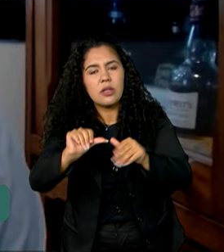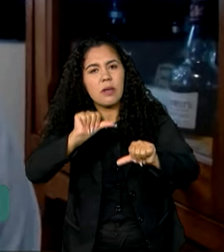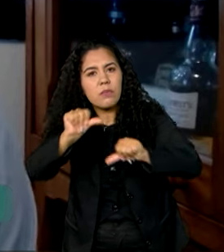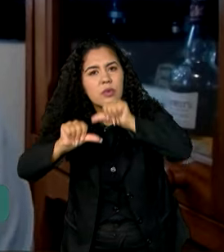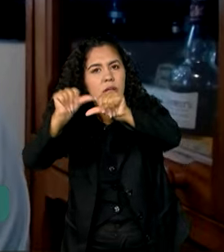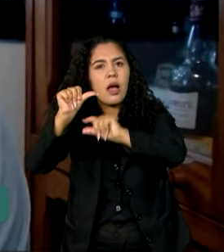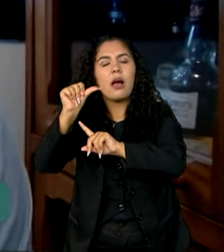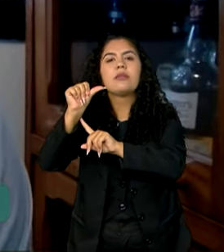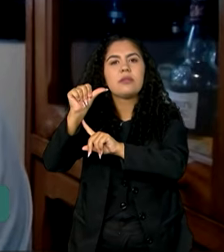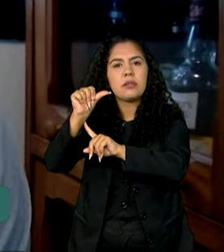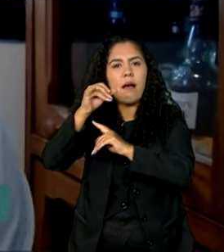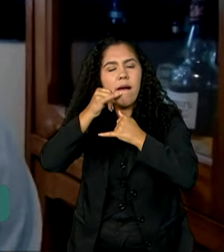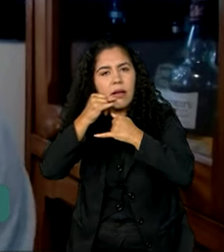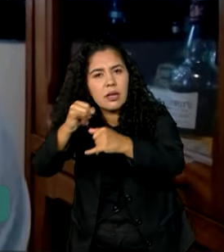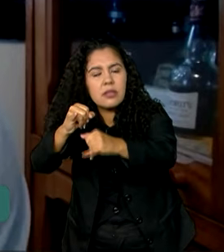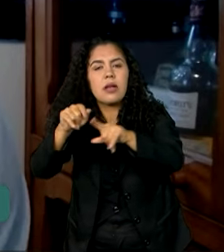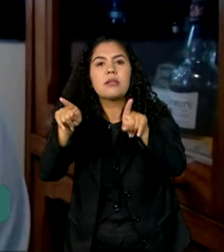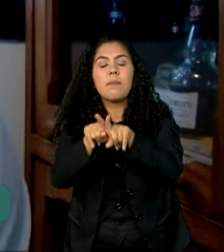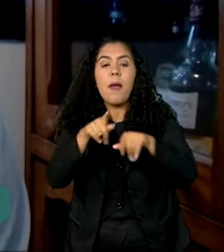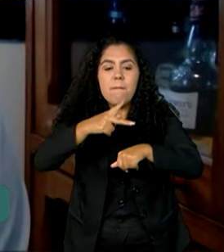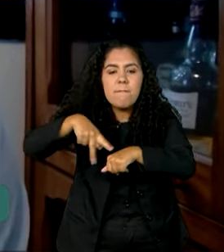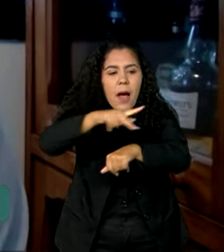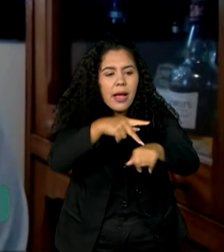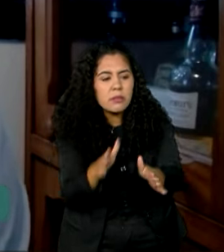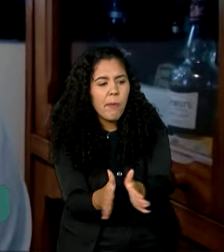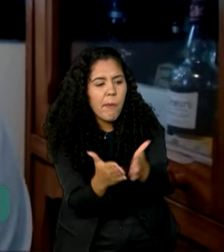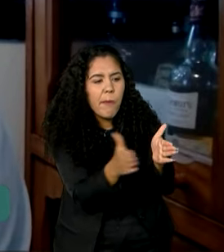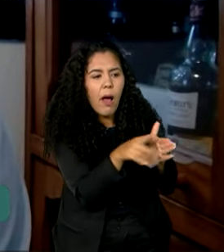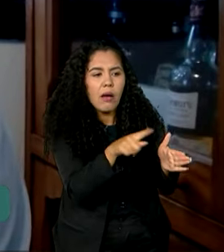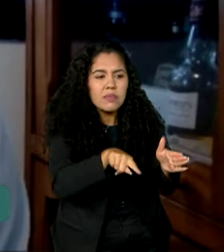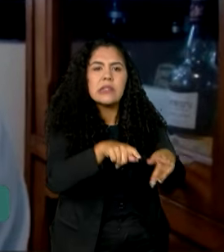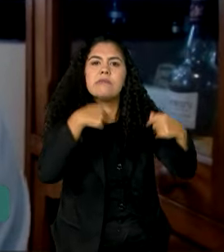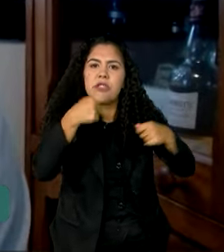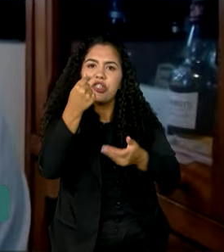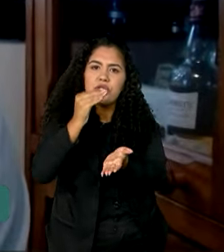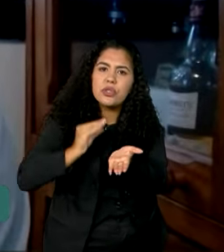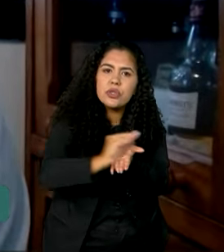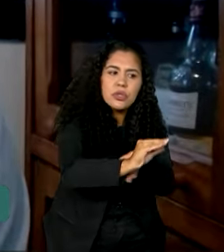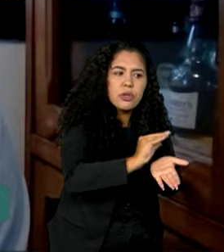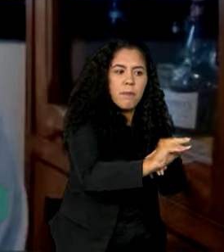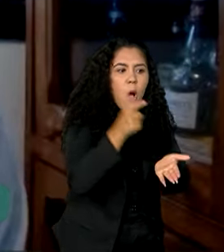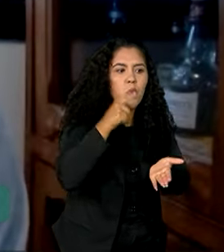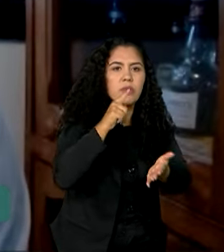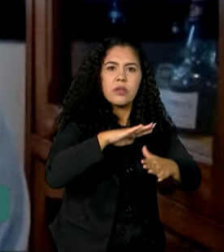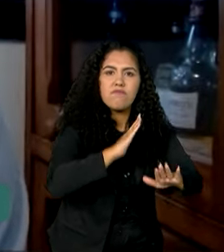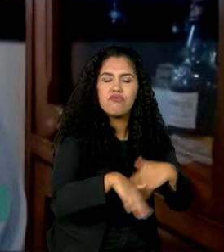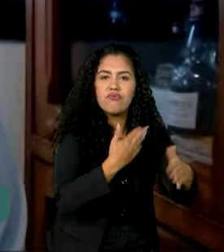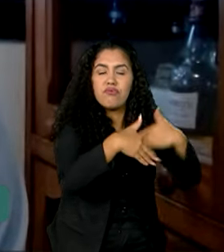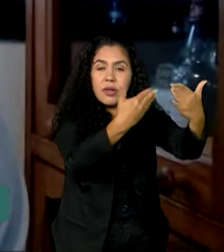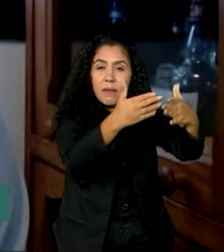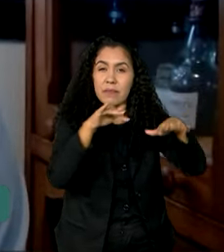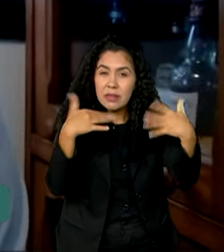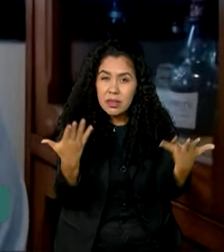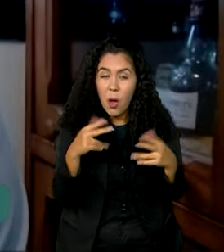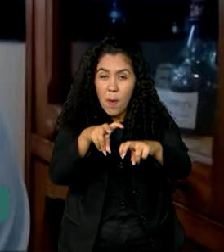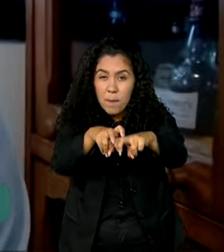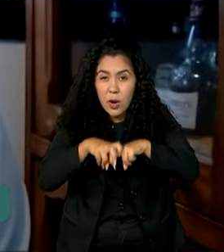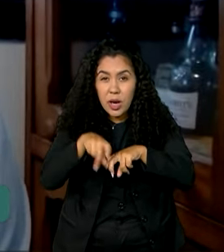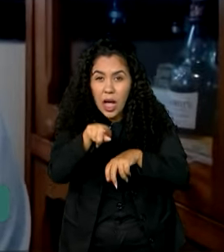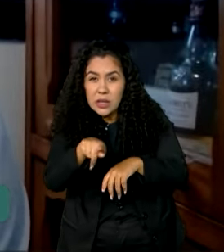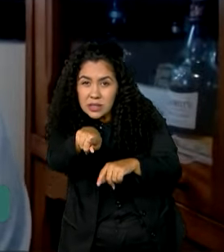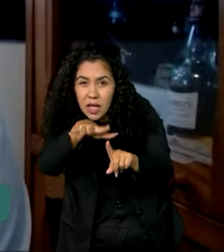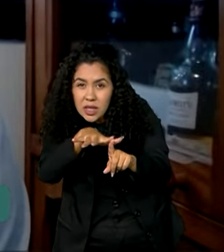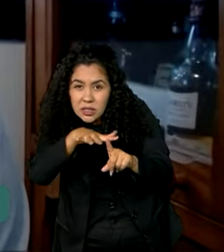países pobres, que precisam de capital, de fato, para poder implementar essa transição. Nesse contexto, na realidade, boa parte dos países europeus